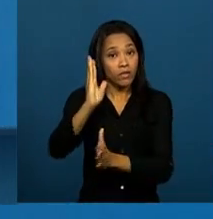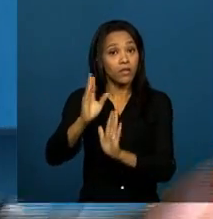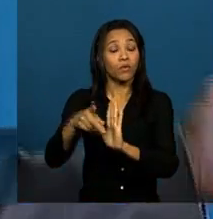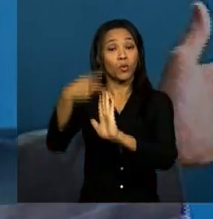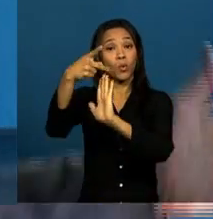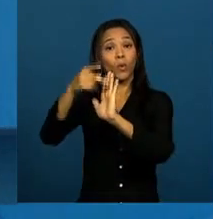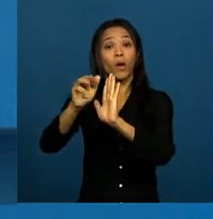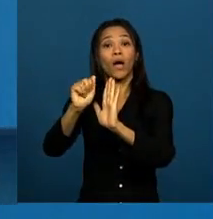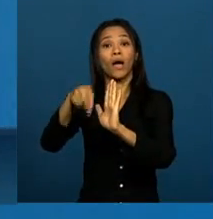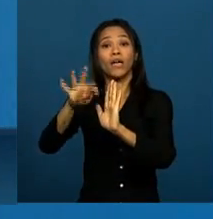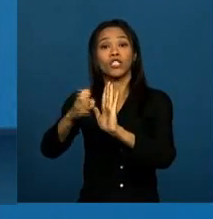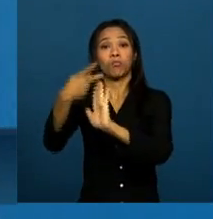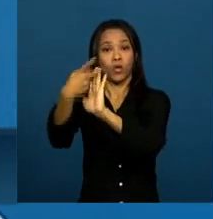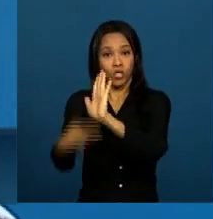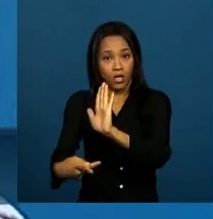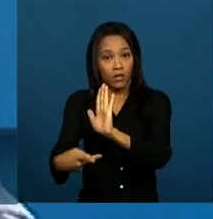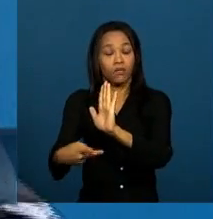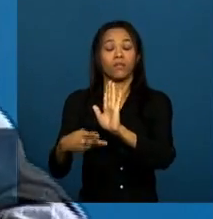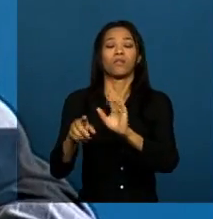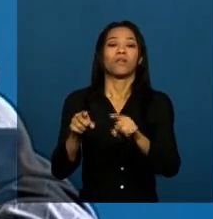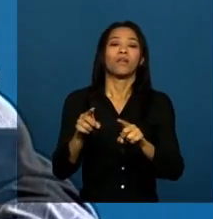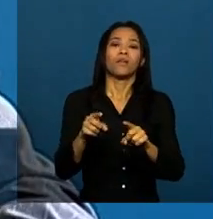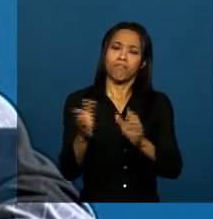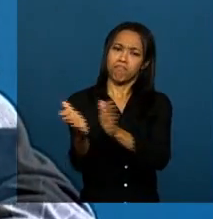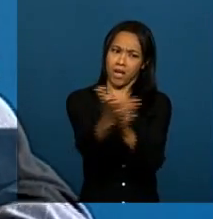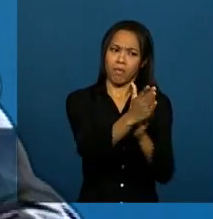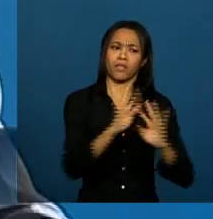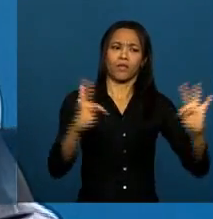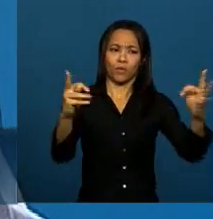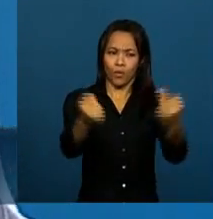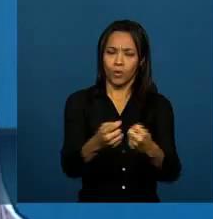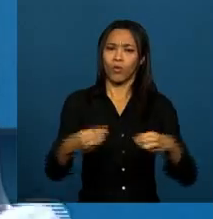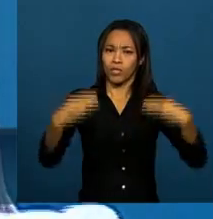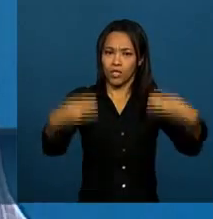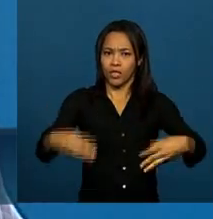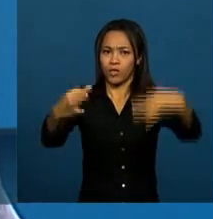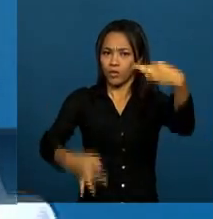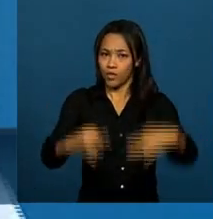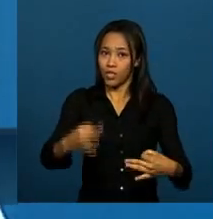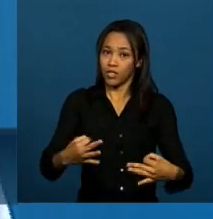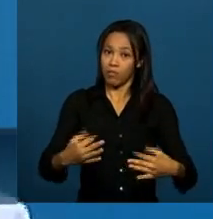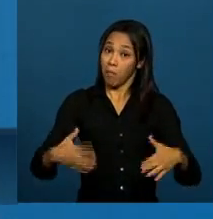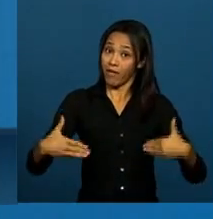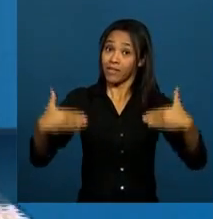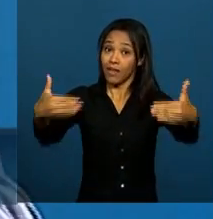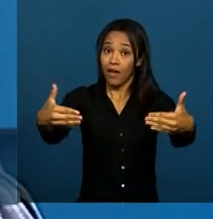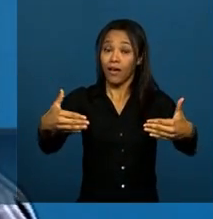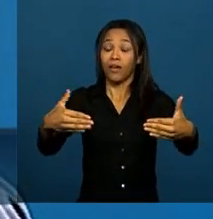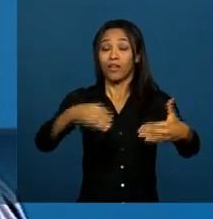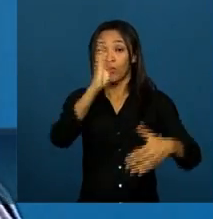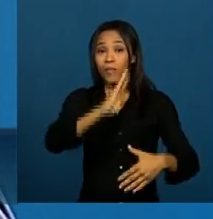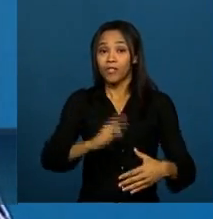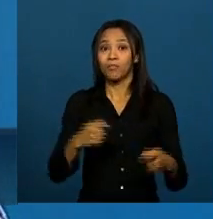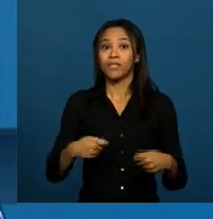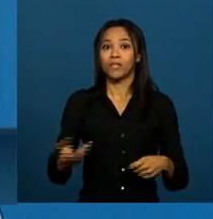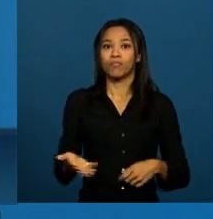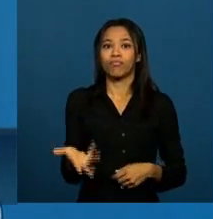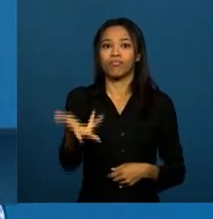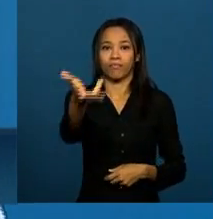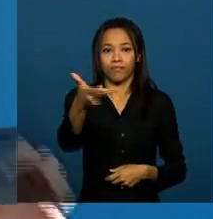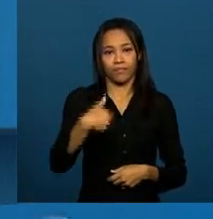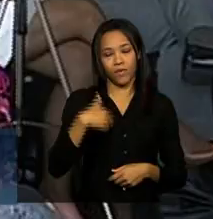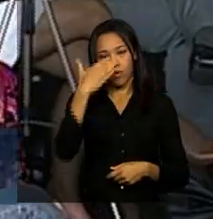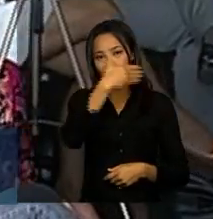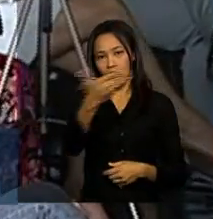parabéns a todos, parabéns ao Ministério da Justiça e vamos avançando aí que o Brasil tem pressa que a gente resolva essas questões. Muito